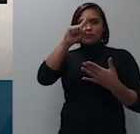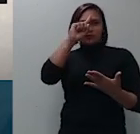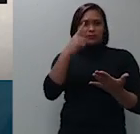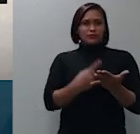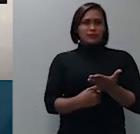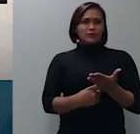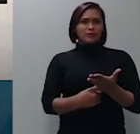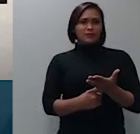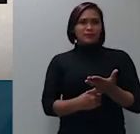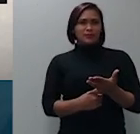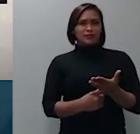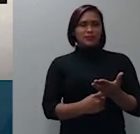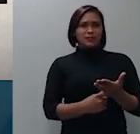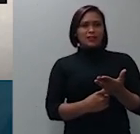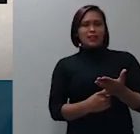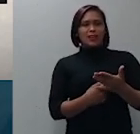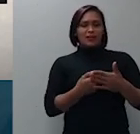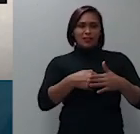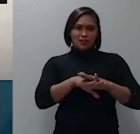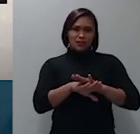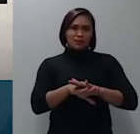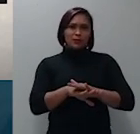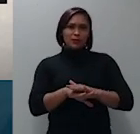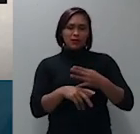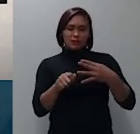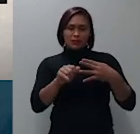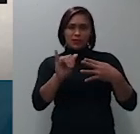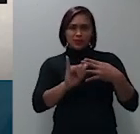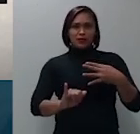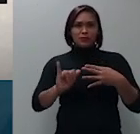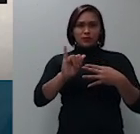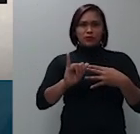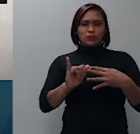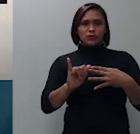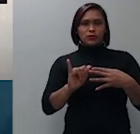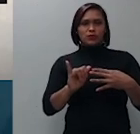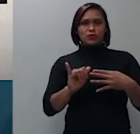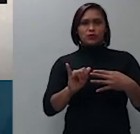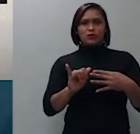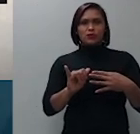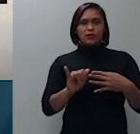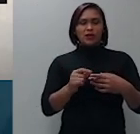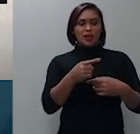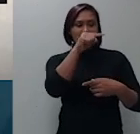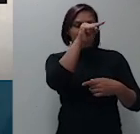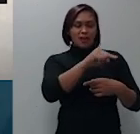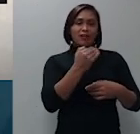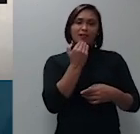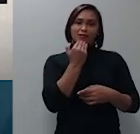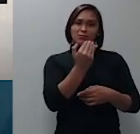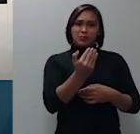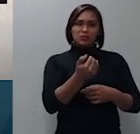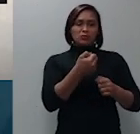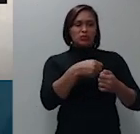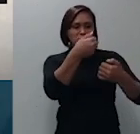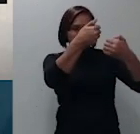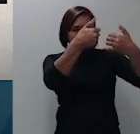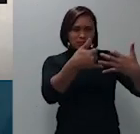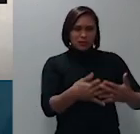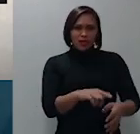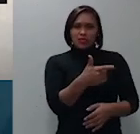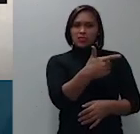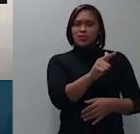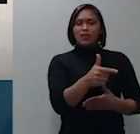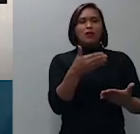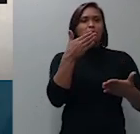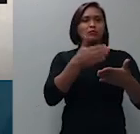impugnável por agravo de instrumento esse pedido de esclarecimento não interrompe o prazo